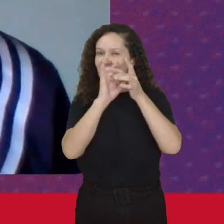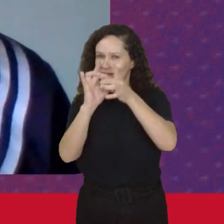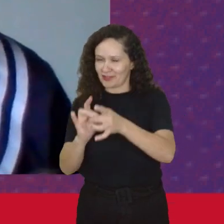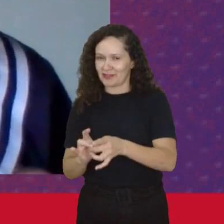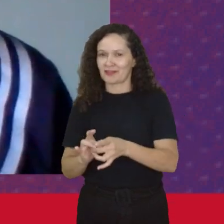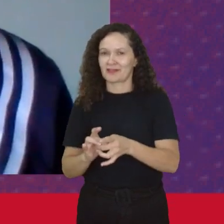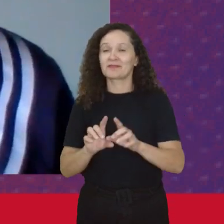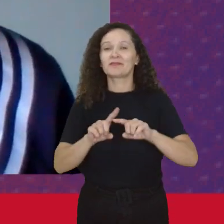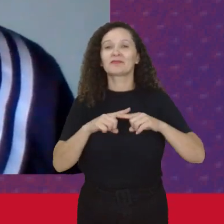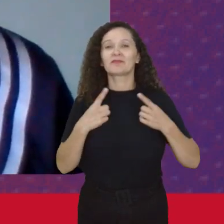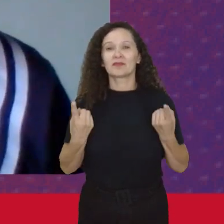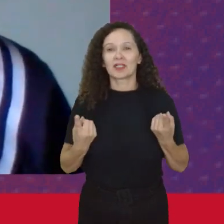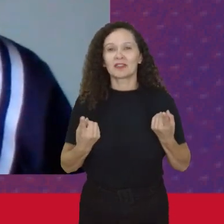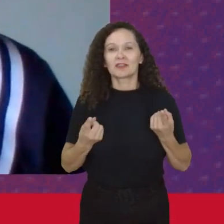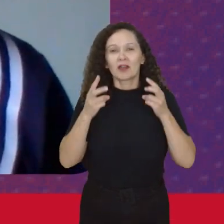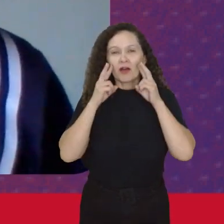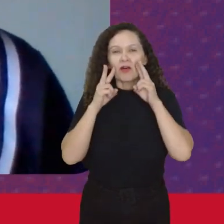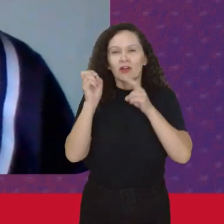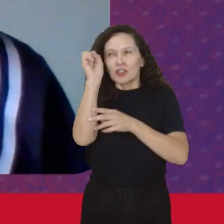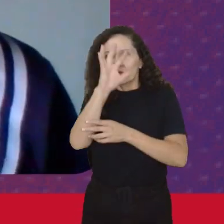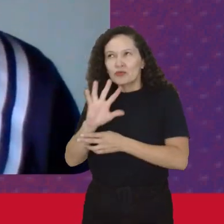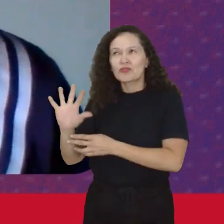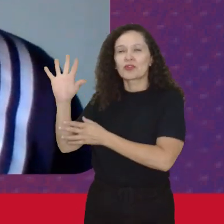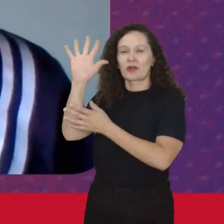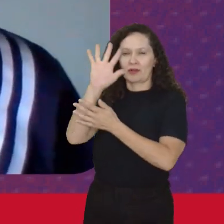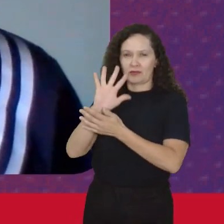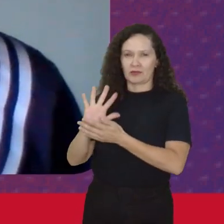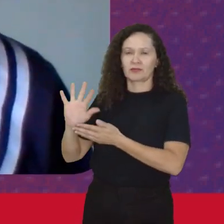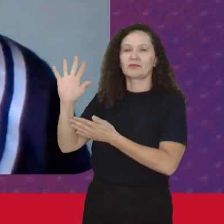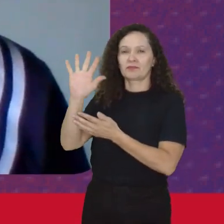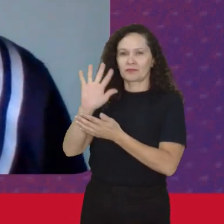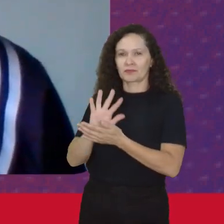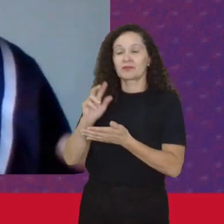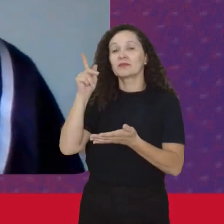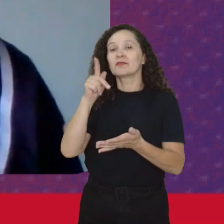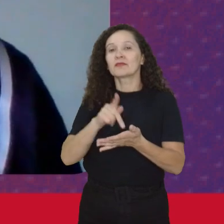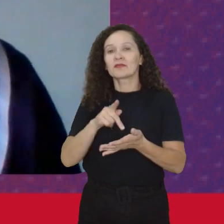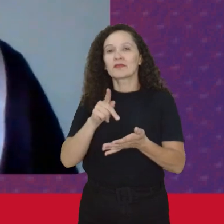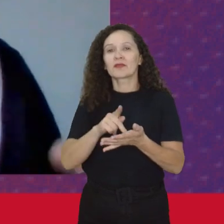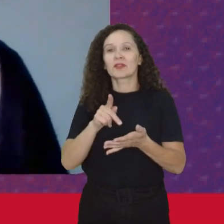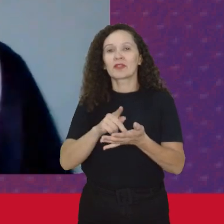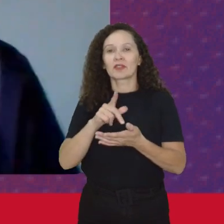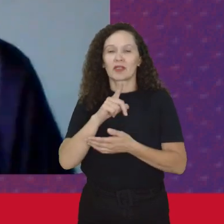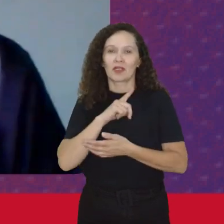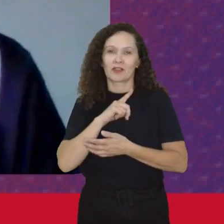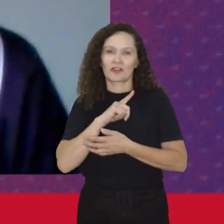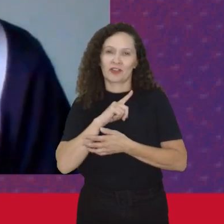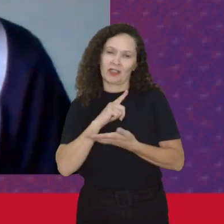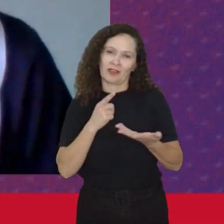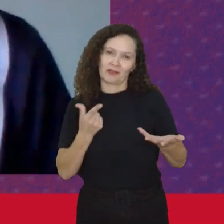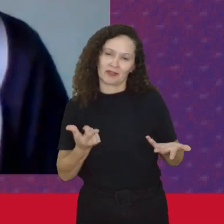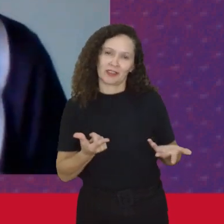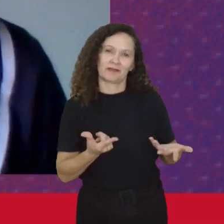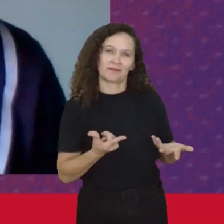Mas assim Olhando de uma forma Geral A verdade é que Tem uma reação